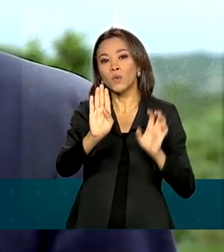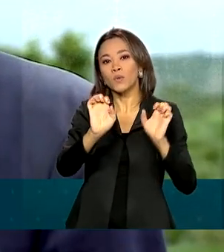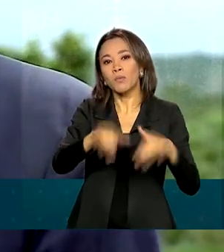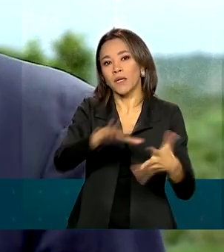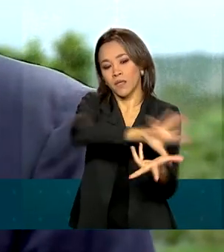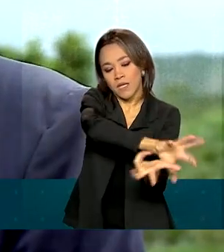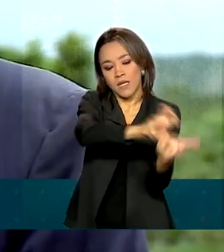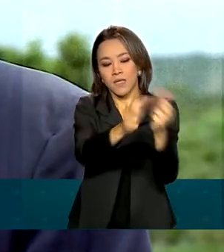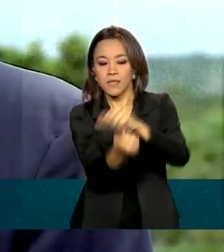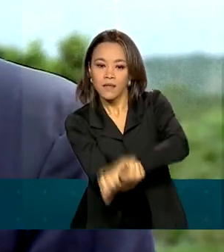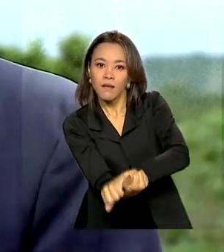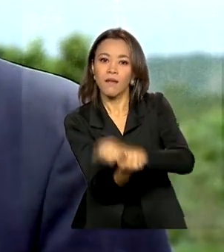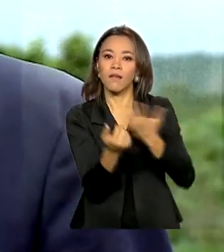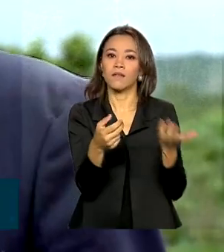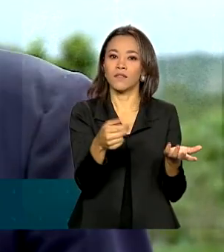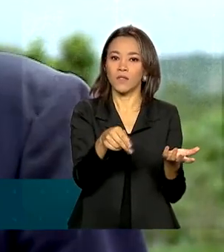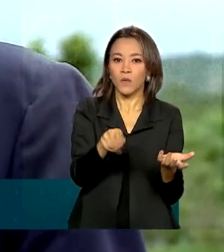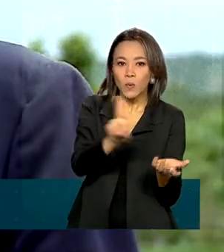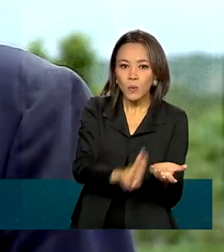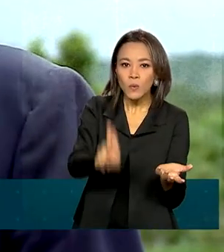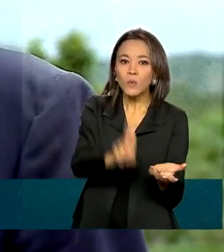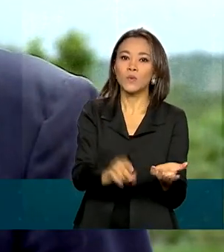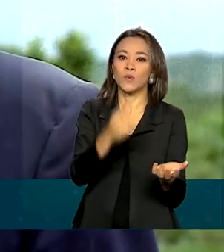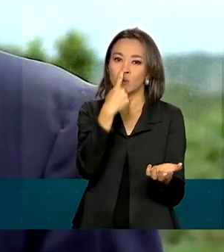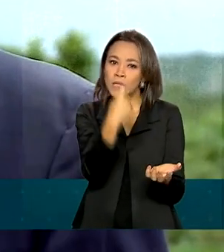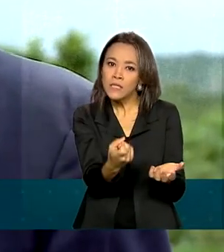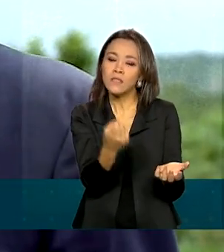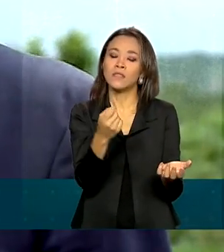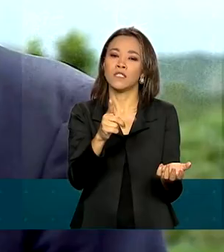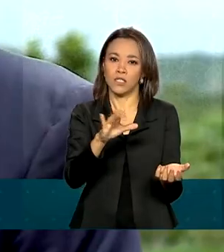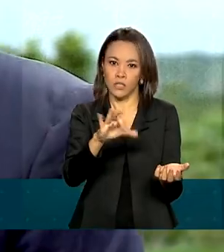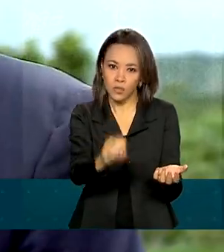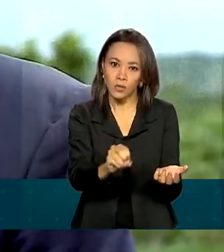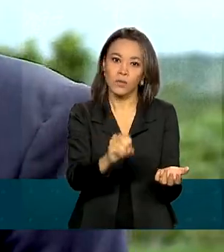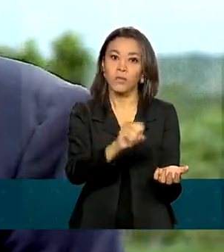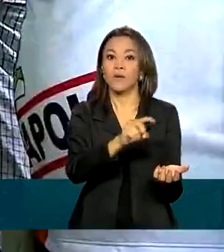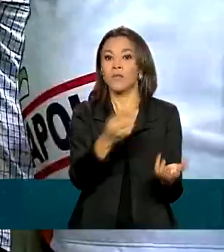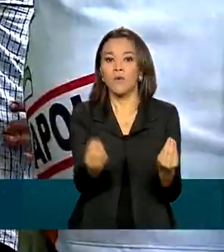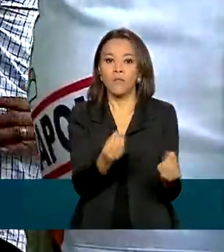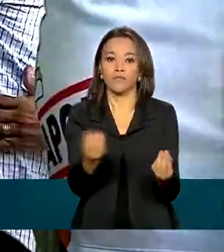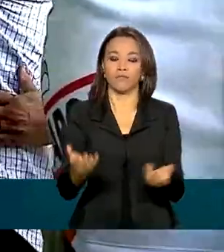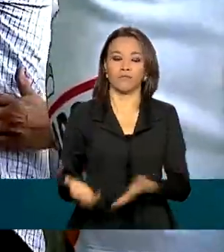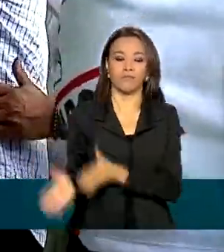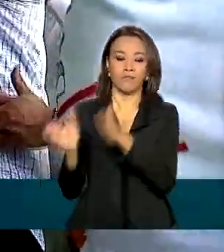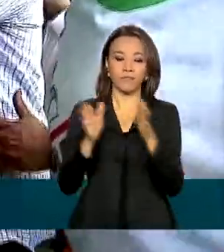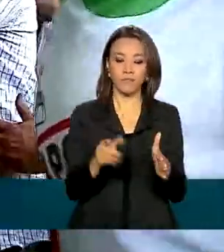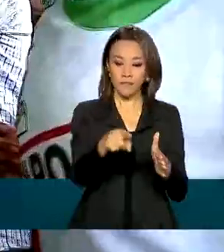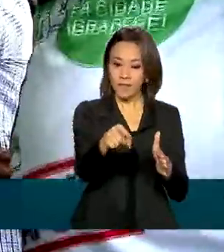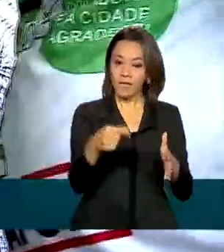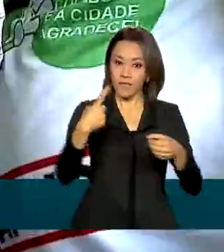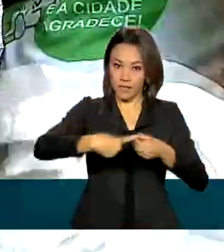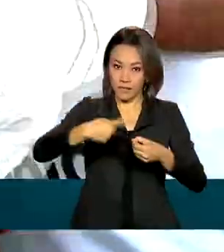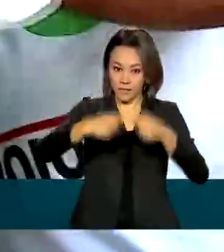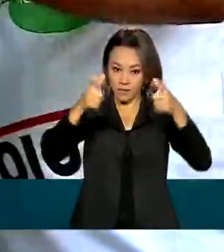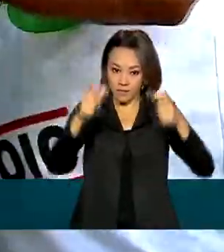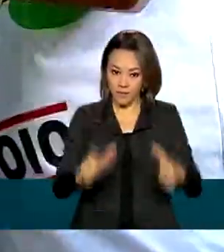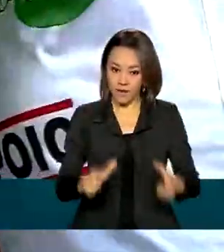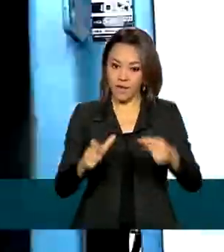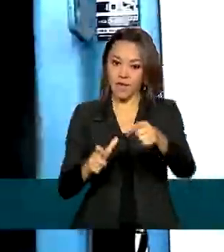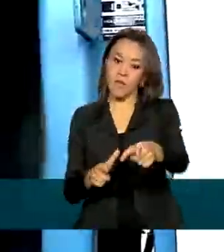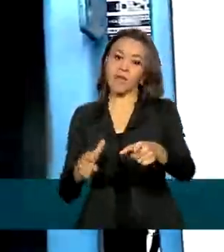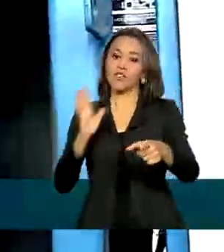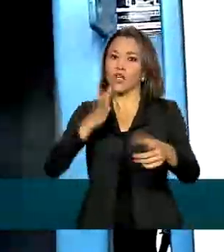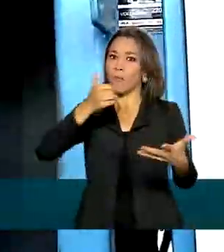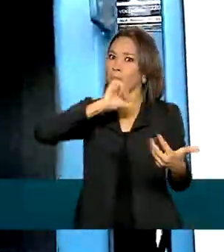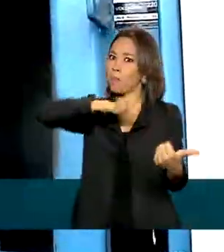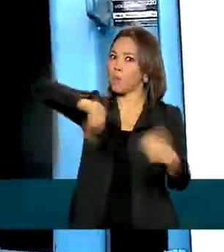reciclagem, recuperação energética, outras formas mais inteligentes de dar destinação para o lixo. Em Francisco Dumont, o panorama já mudou.